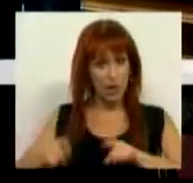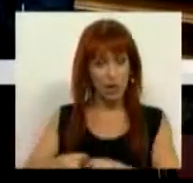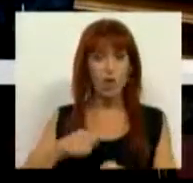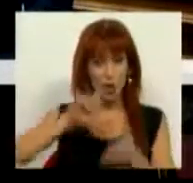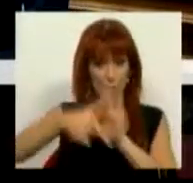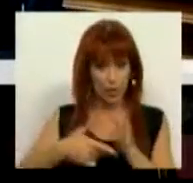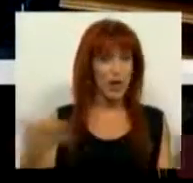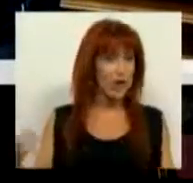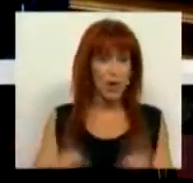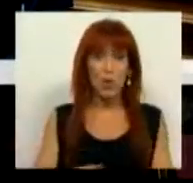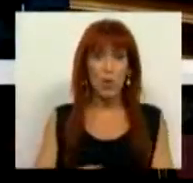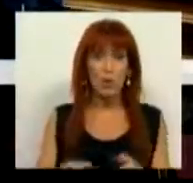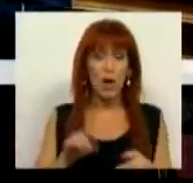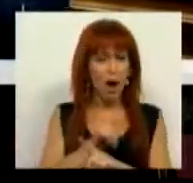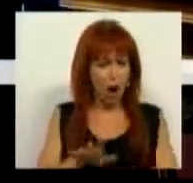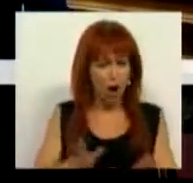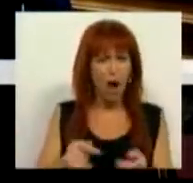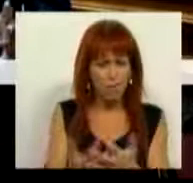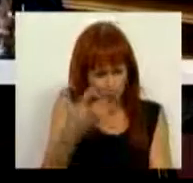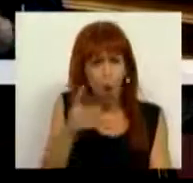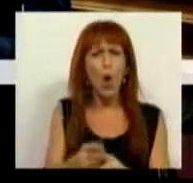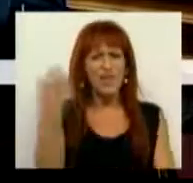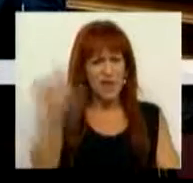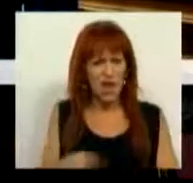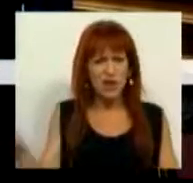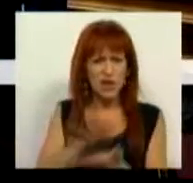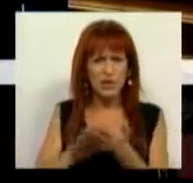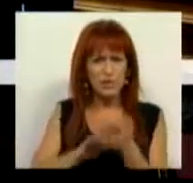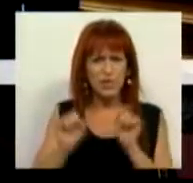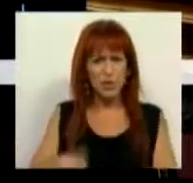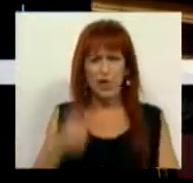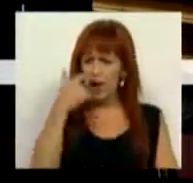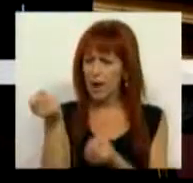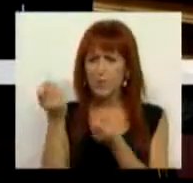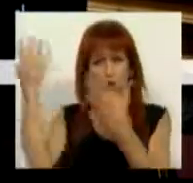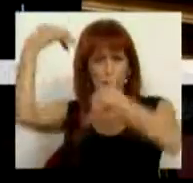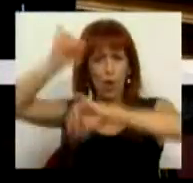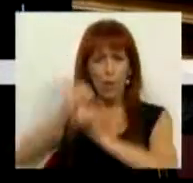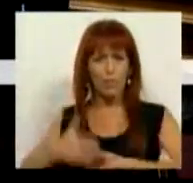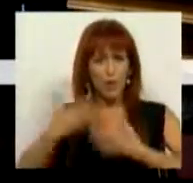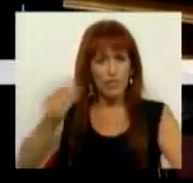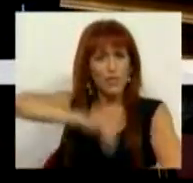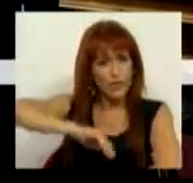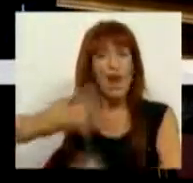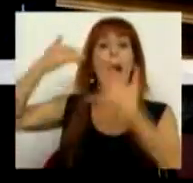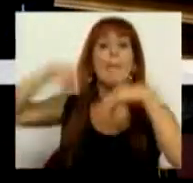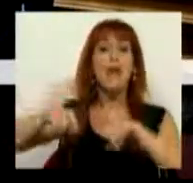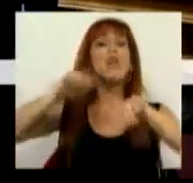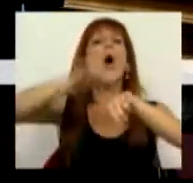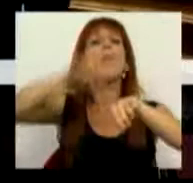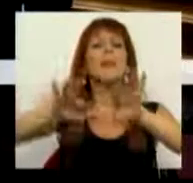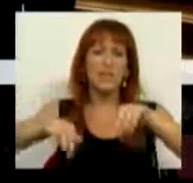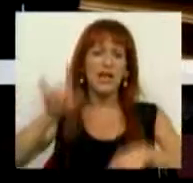o nosso projeto não frisa isso, frisa direitos essenciais para os bailarinos profissionais, mas desde